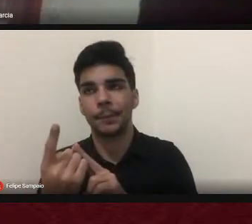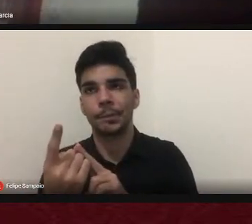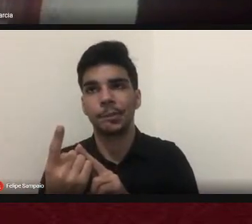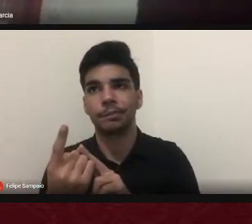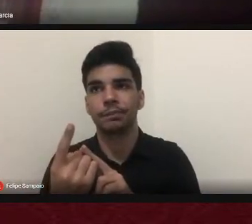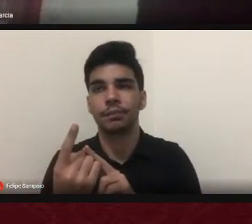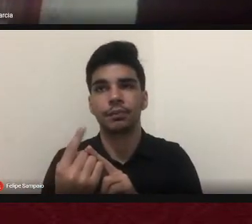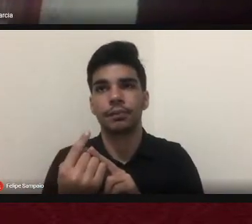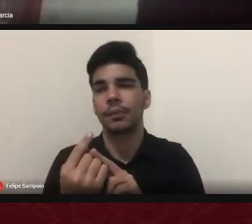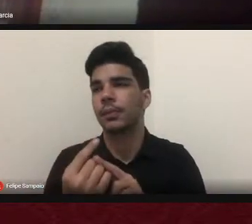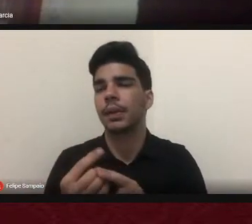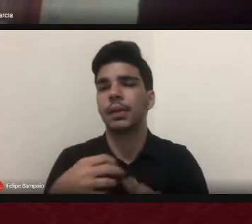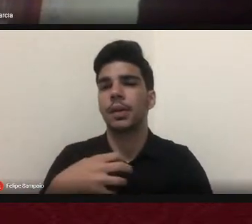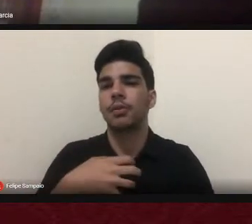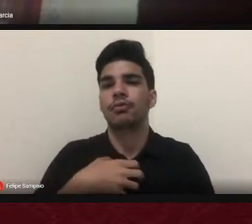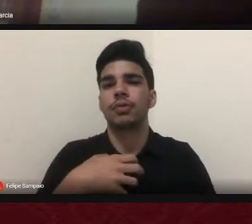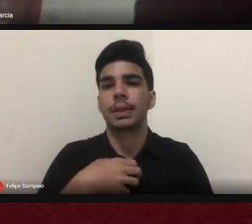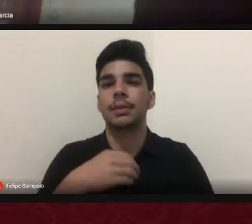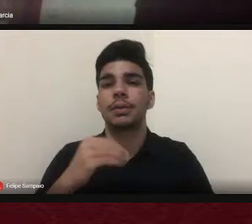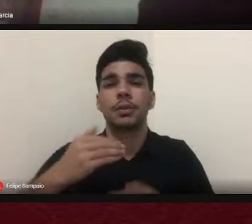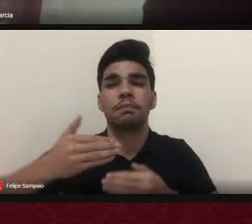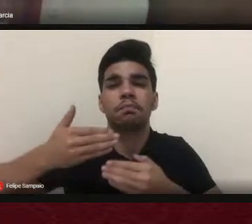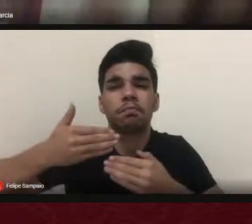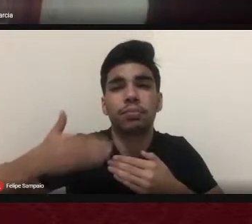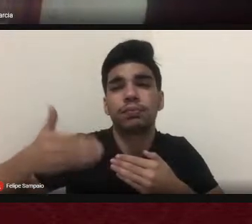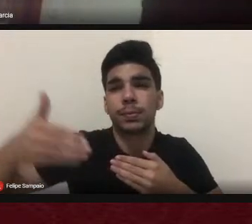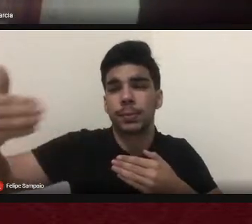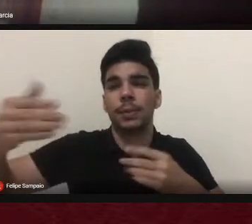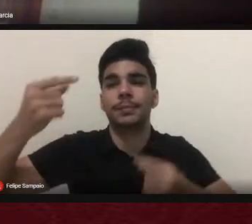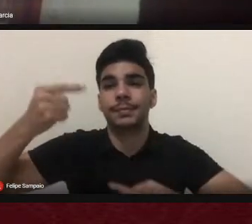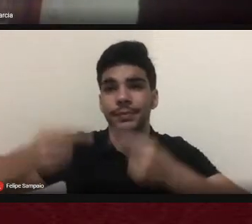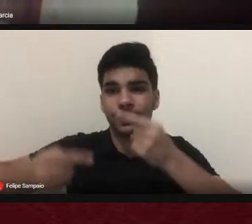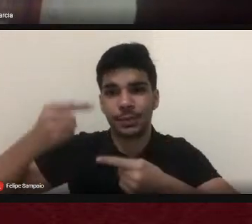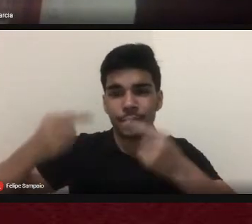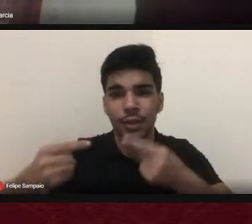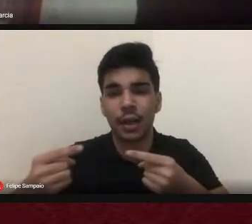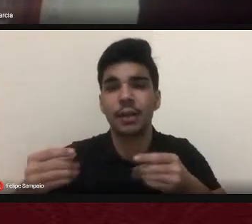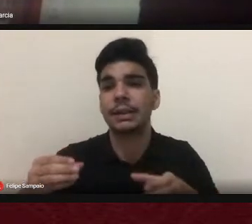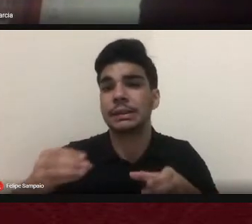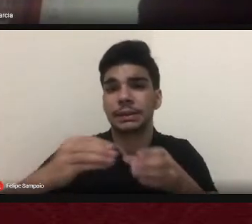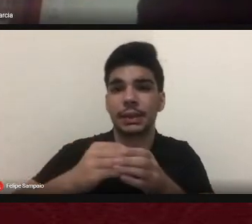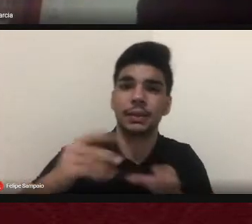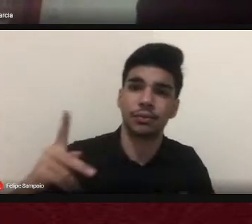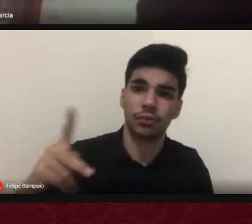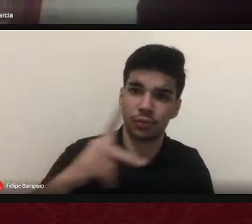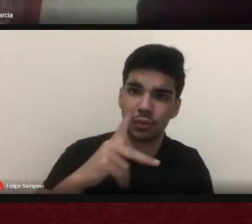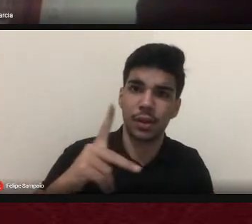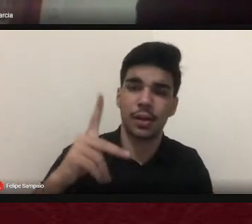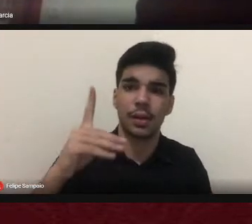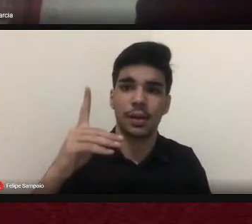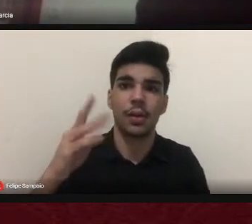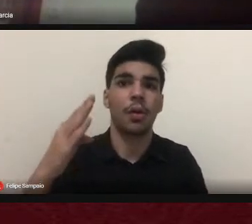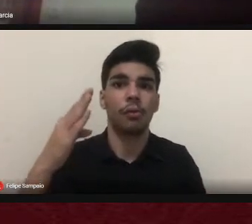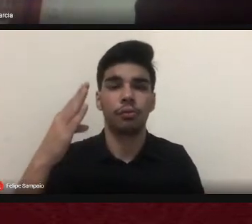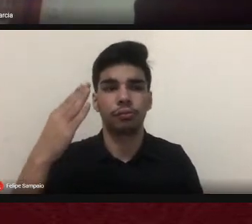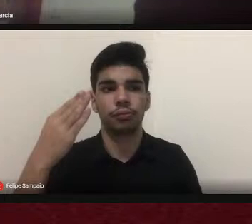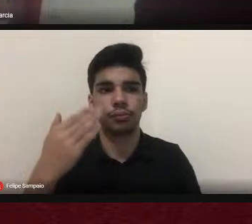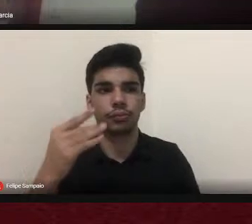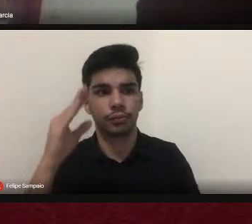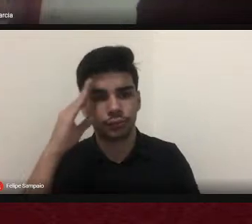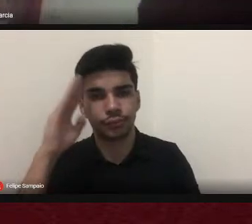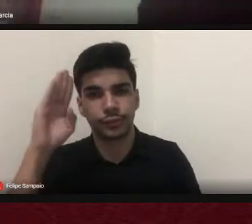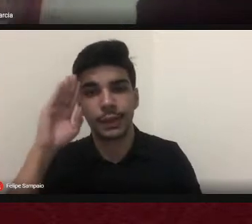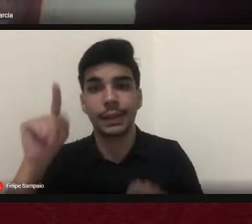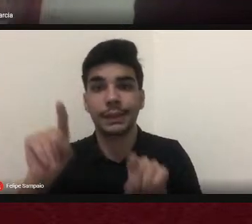estreitar ainda mais esse diálogo fui docente também substituto na UFGD então é uma forma de estreitar ainda